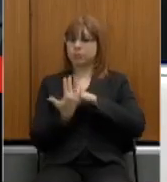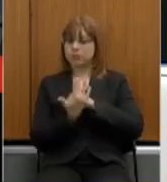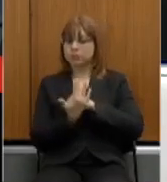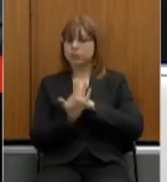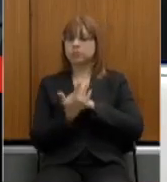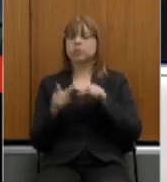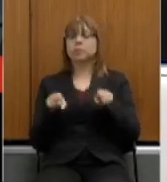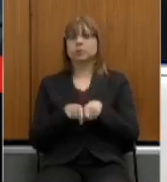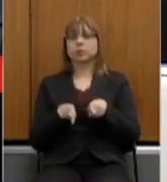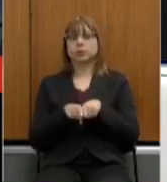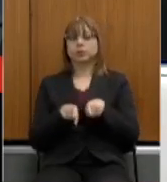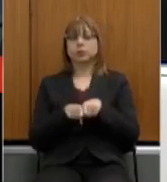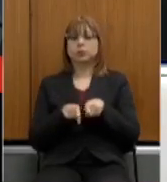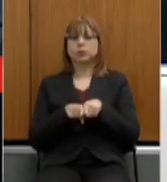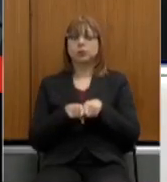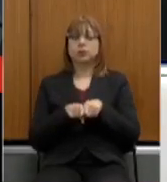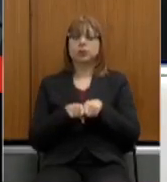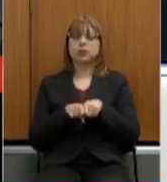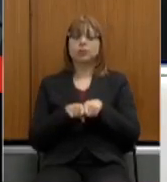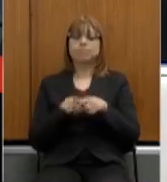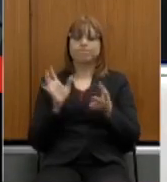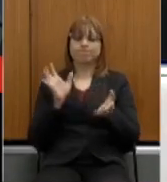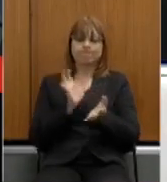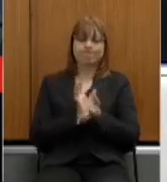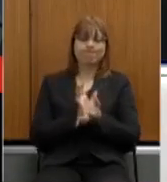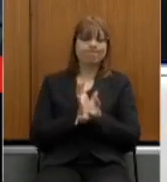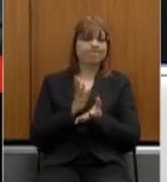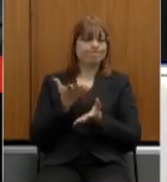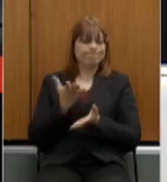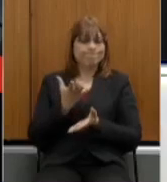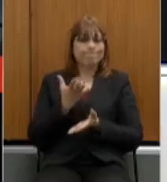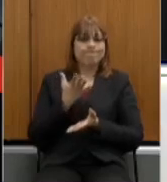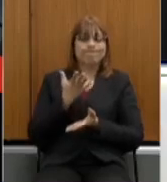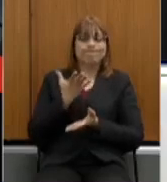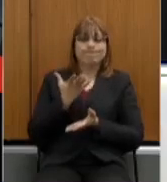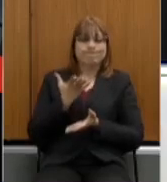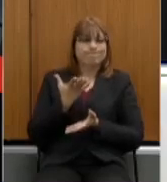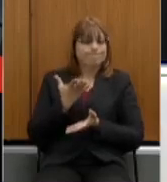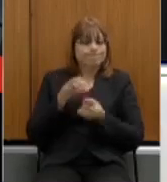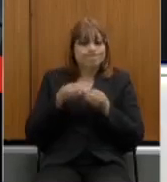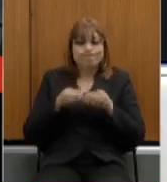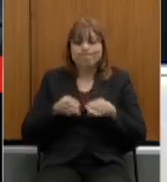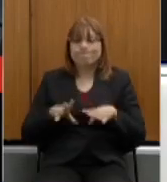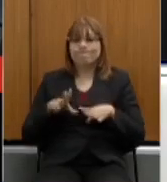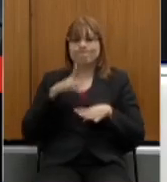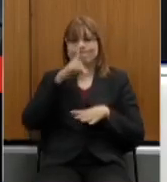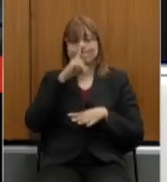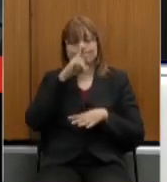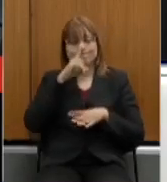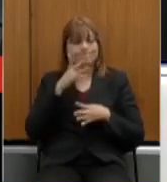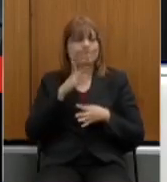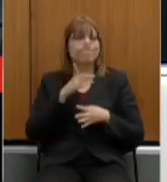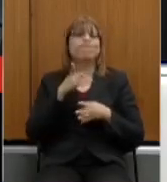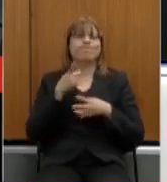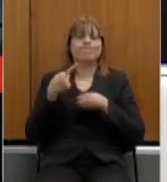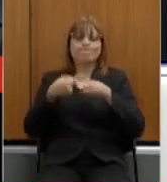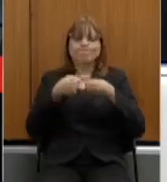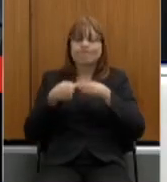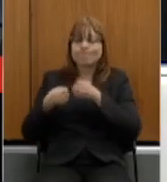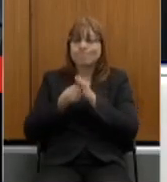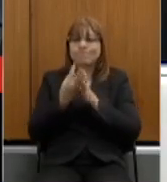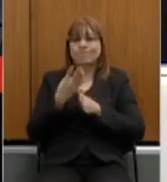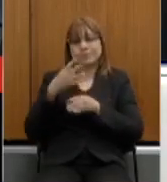da situação de calamidade em vários municípios mineiros e também da situação da